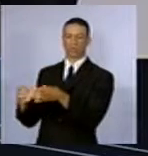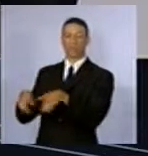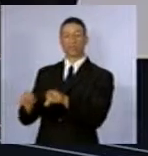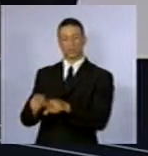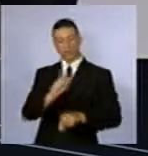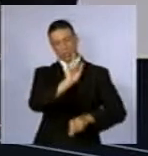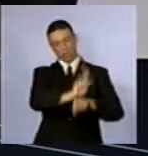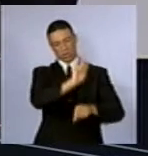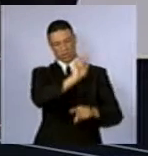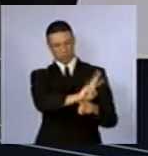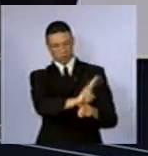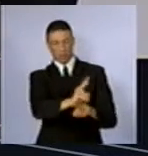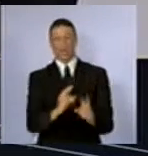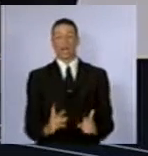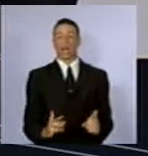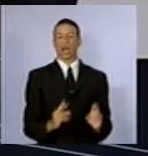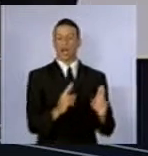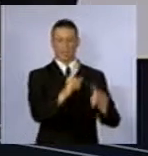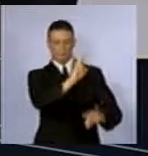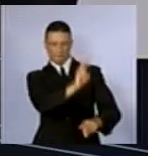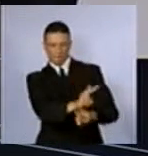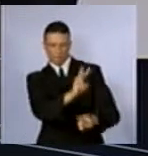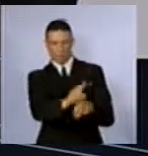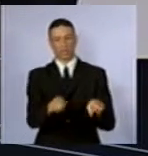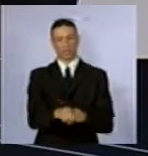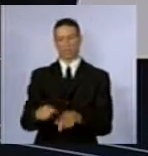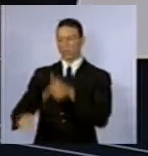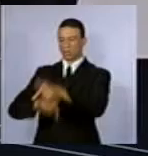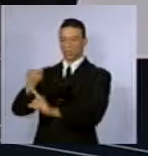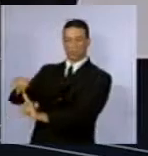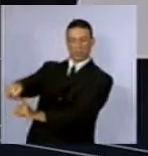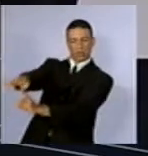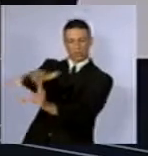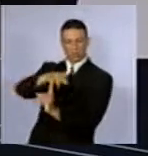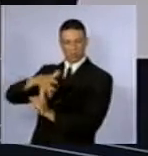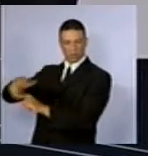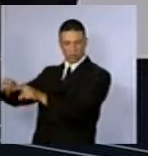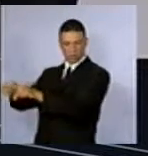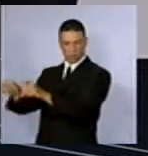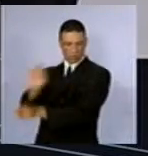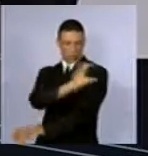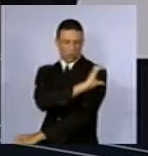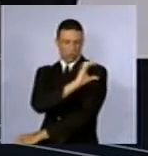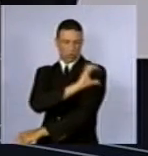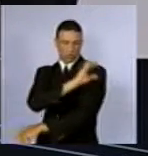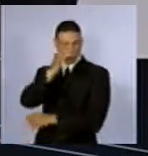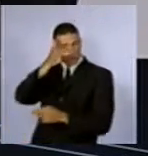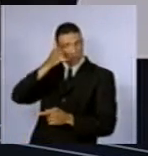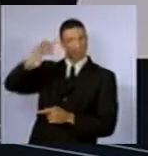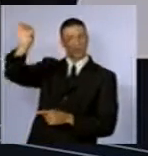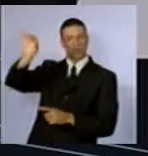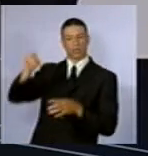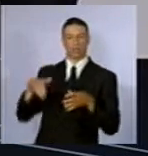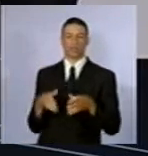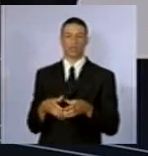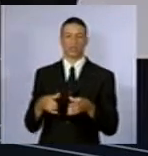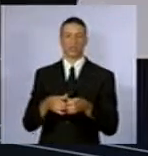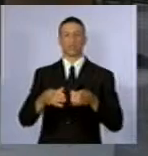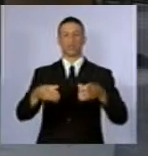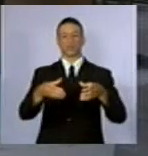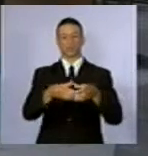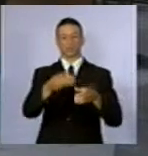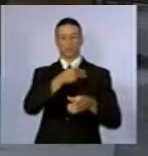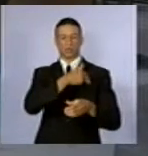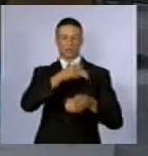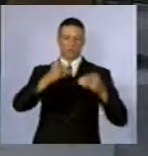da área de vigilância do câncer relacionado ao trabalho e ambiente da coordenação de prevenção e vigilância com o PREVINCA do Ministério da Saúde.